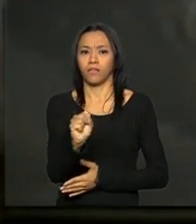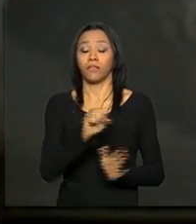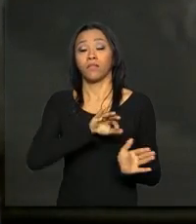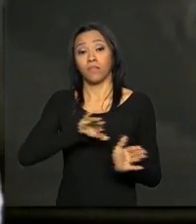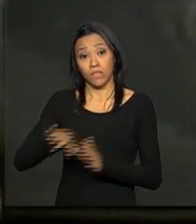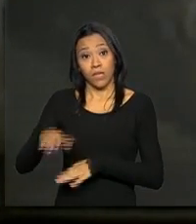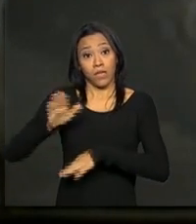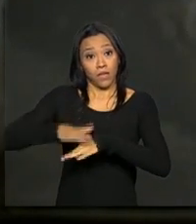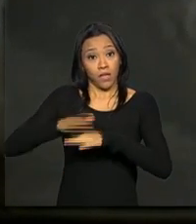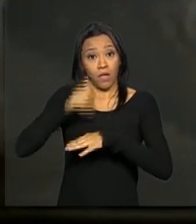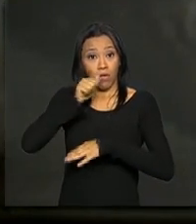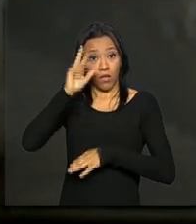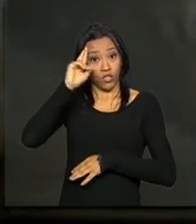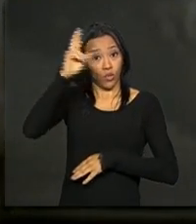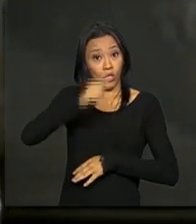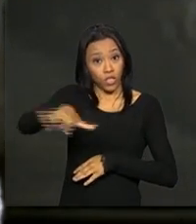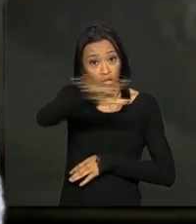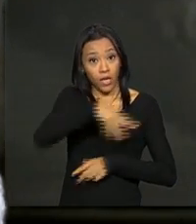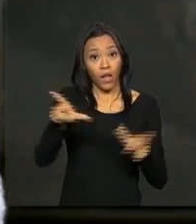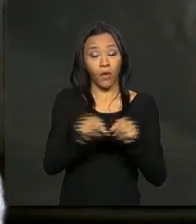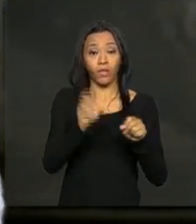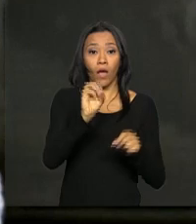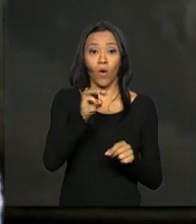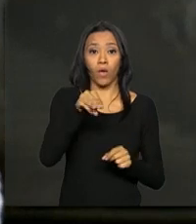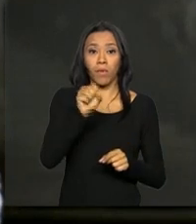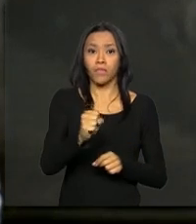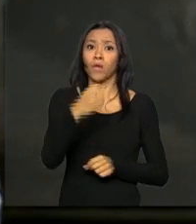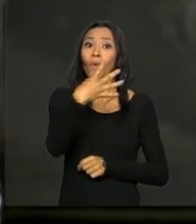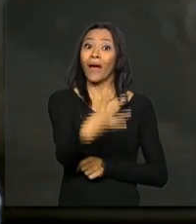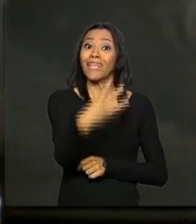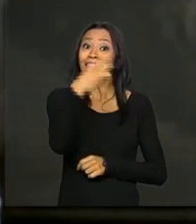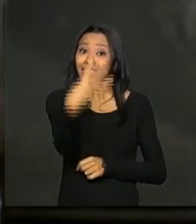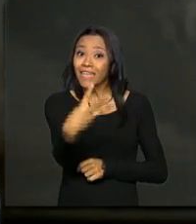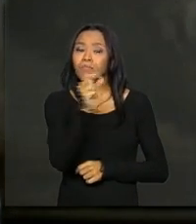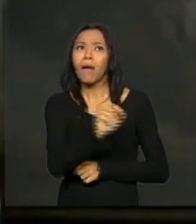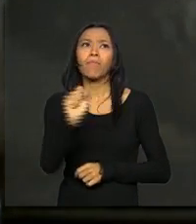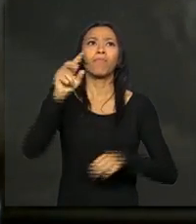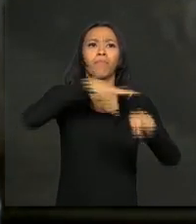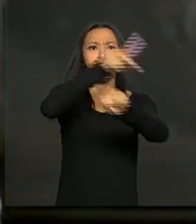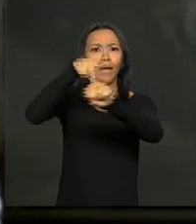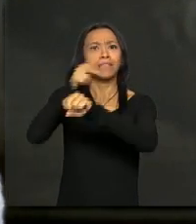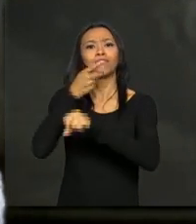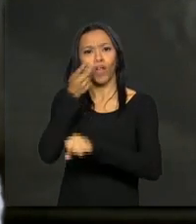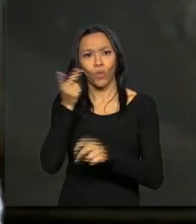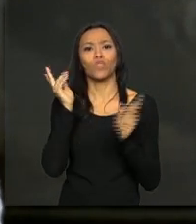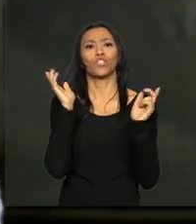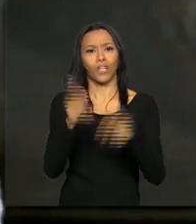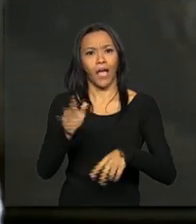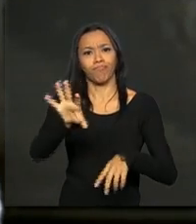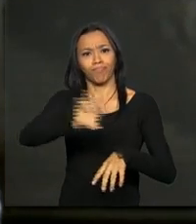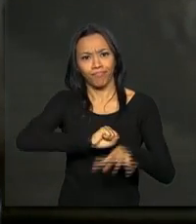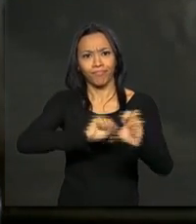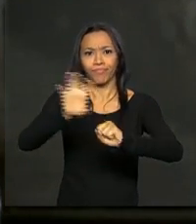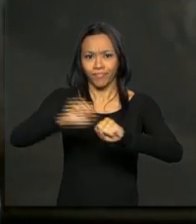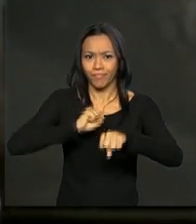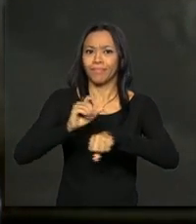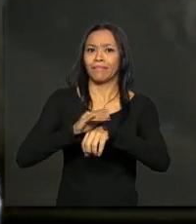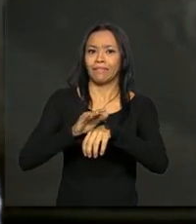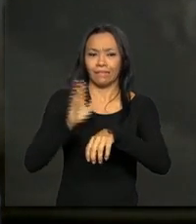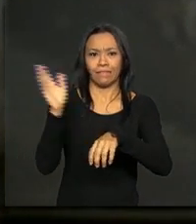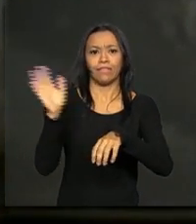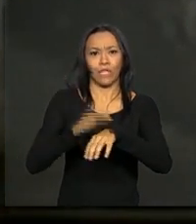diretora-geral da OMS, 46 países já relataram casos de infecção por Zika vírus em seus territórios.